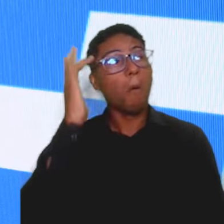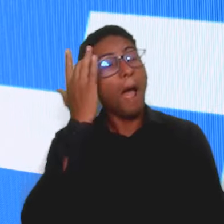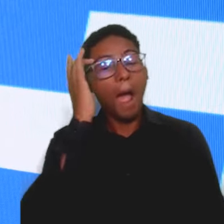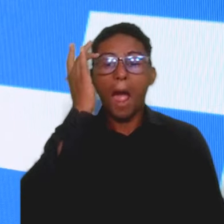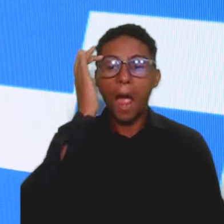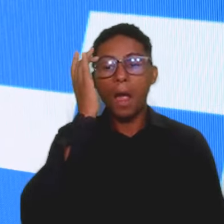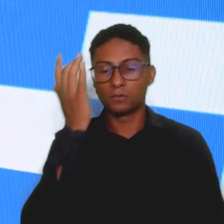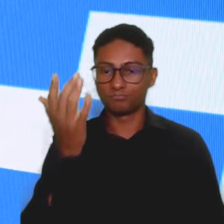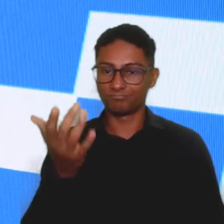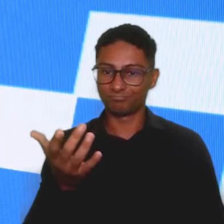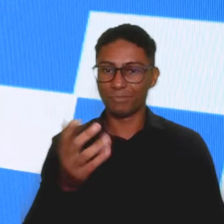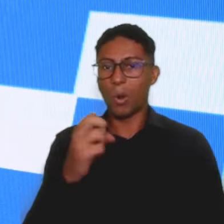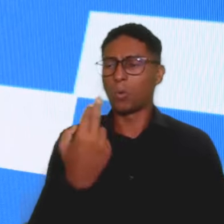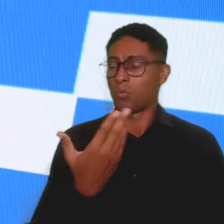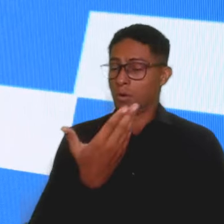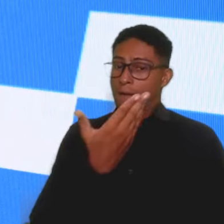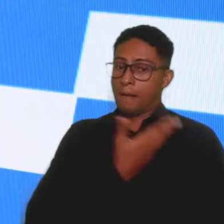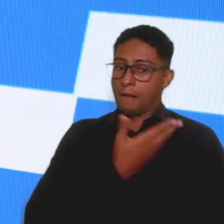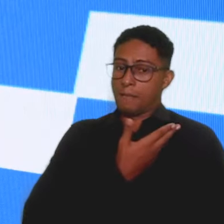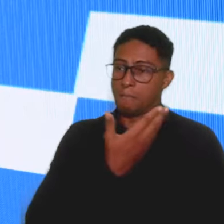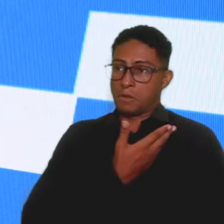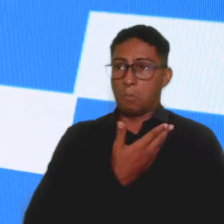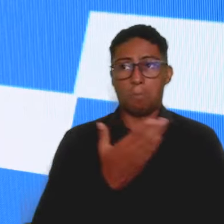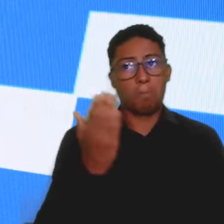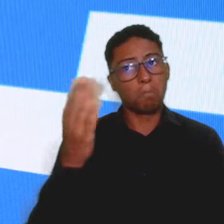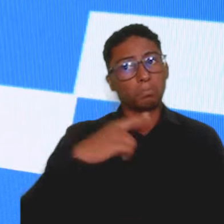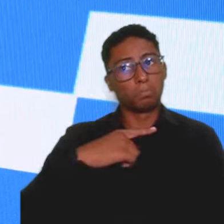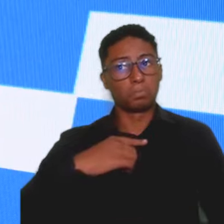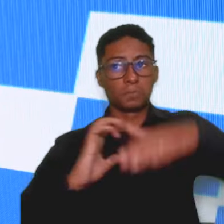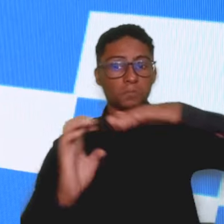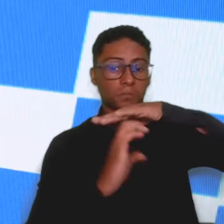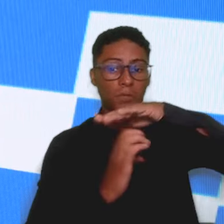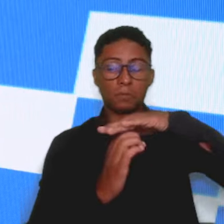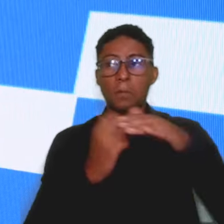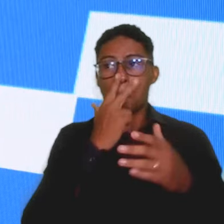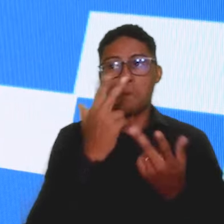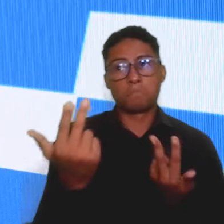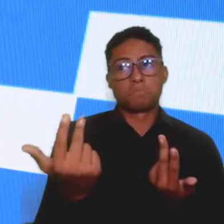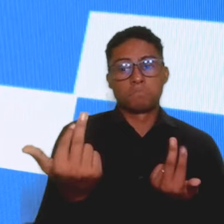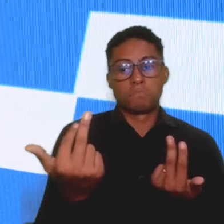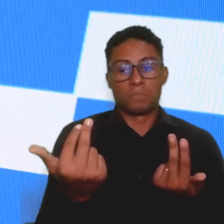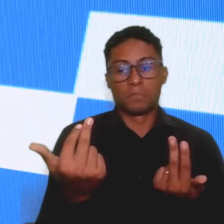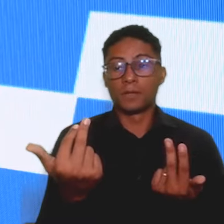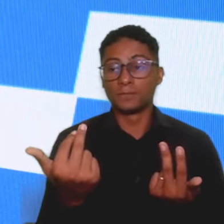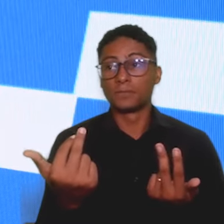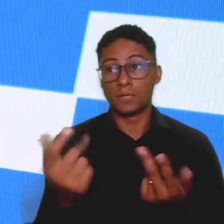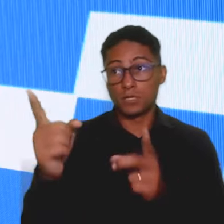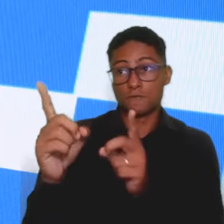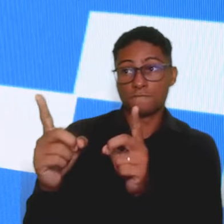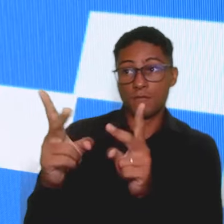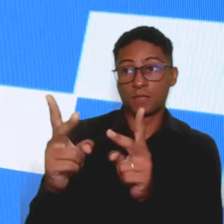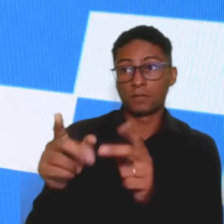ou eu tenho lá um amigo que tem uma empresa, uma atividade parecida com a minha, igual a minha, e ele